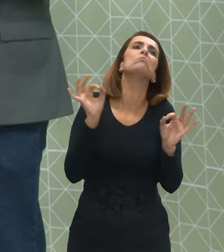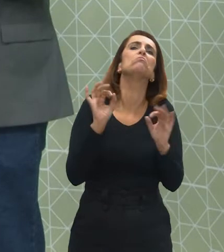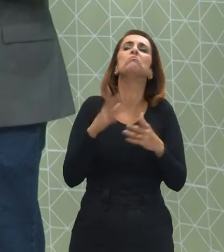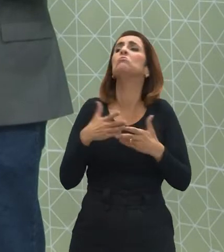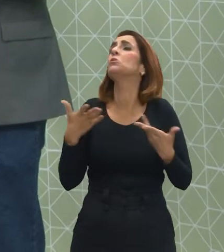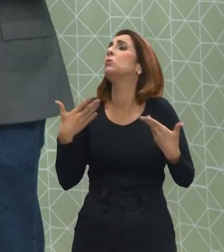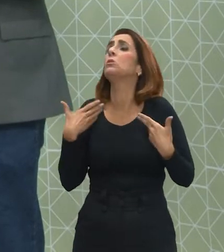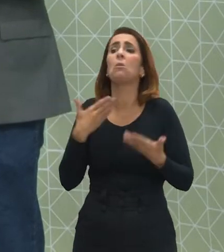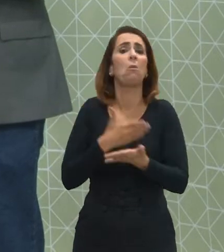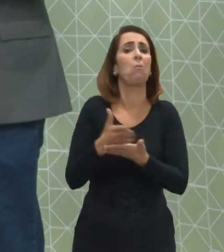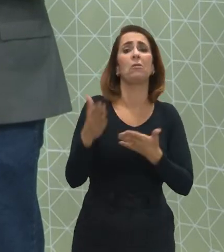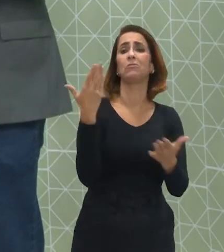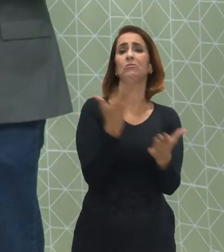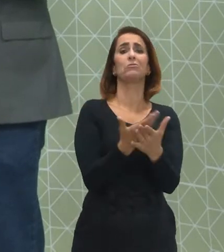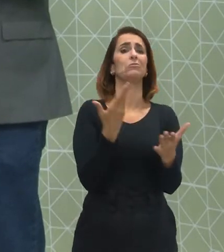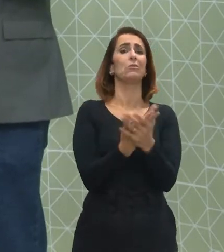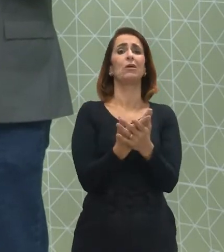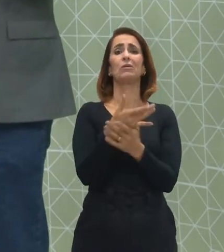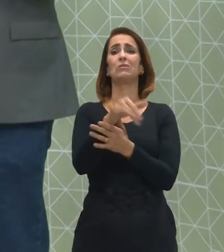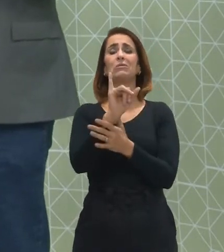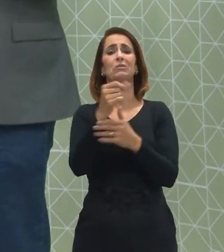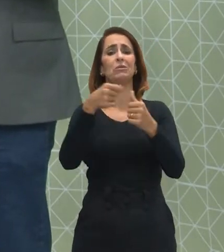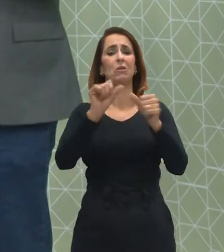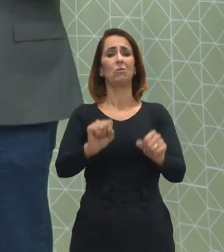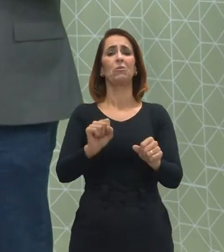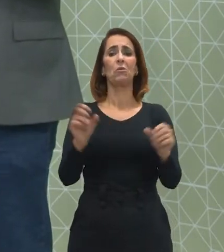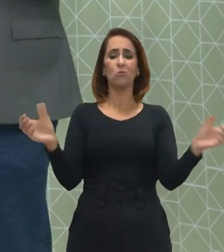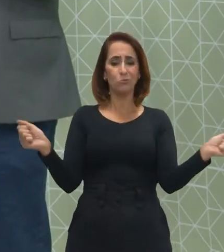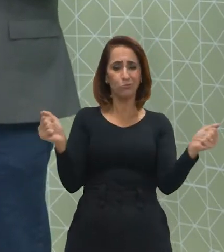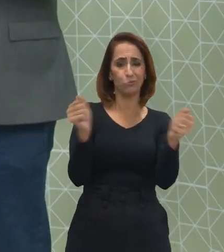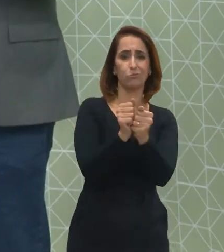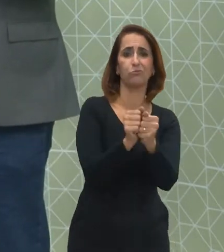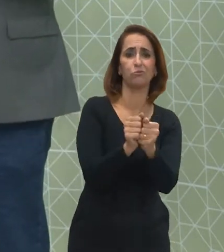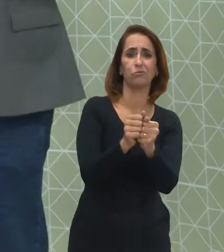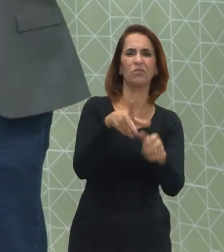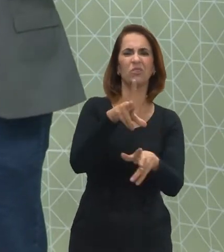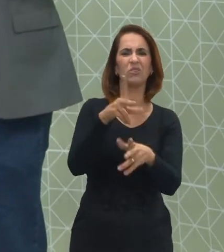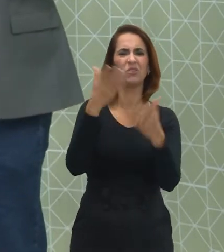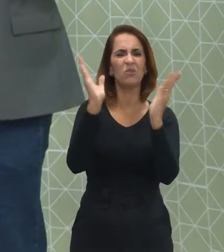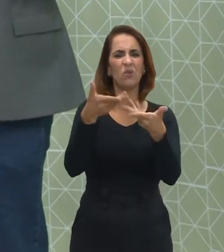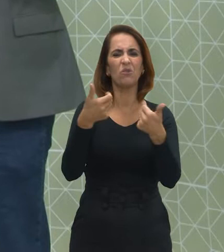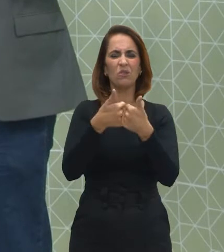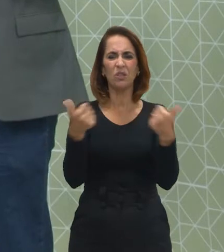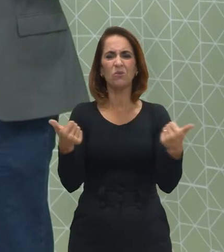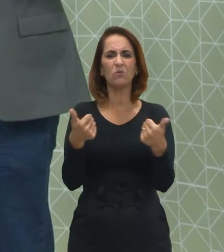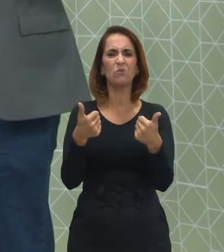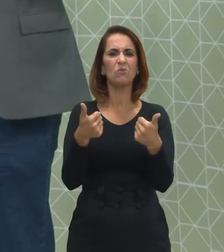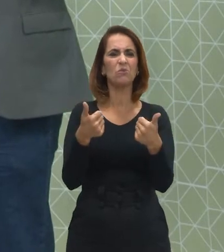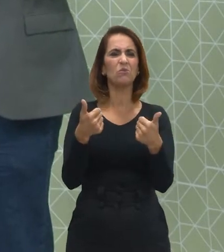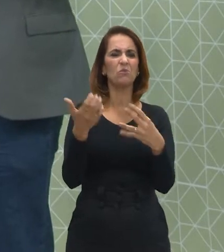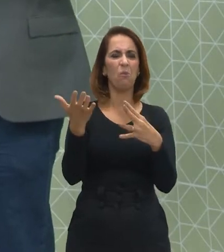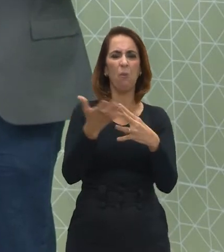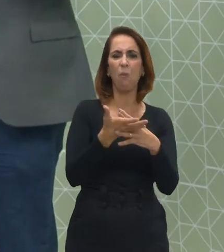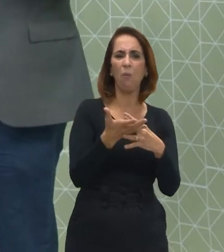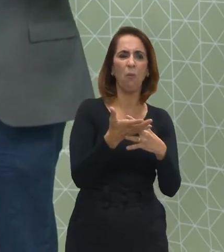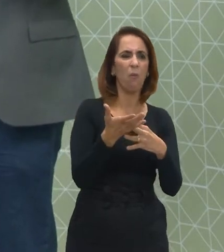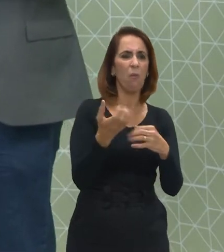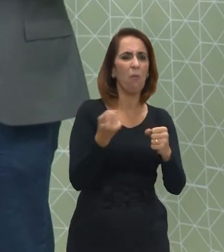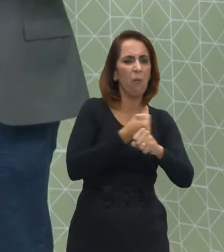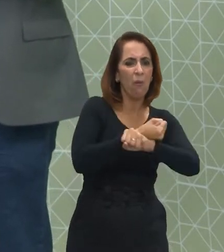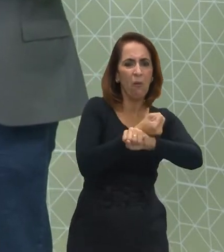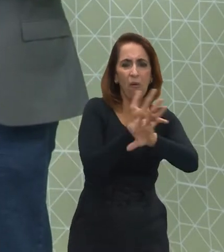mas por onde então eu começo a estudar? Se está tudo unido, se hoje é tudo interdisciplinar? O